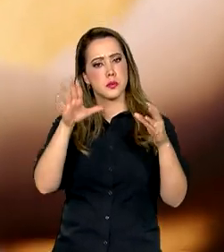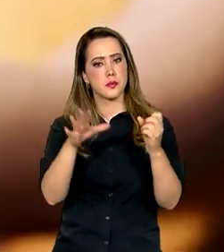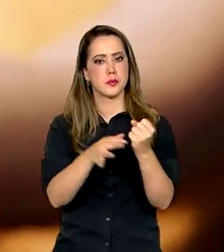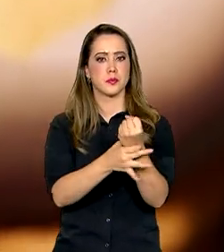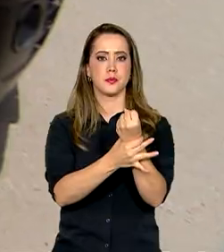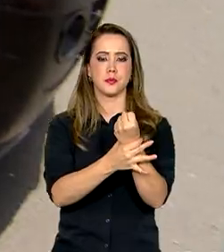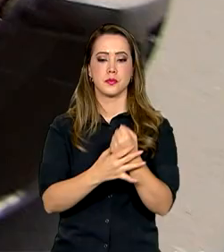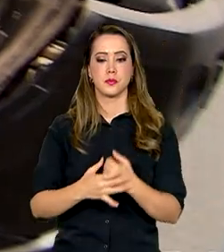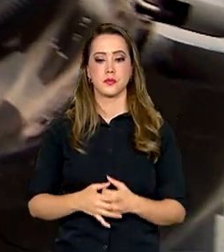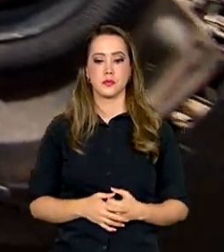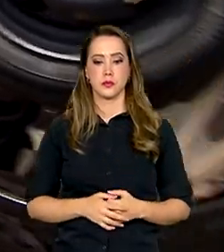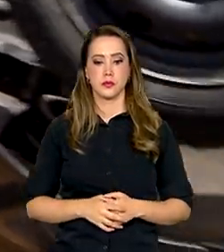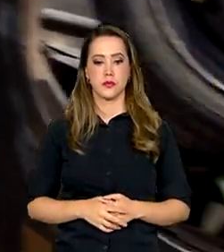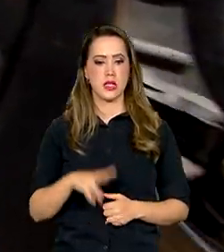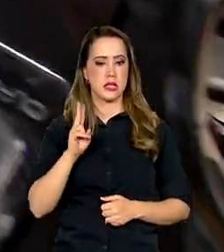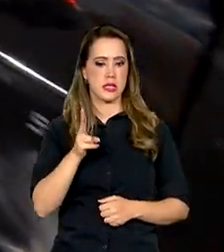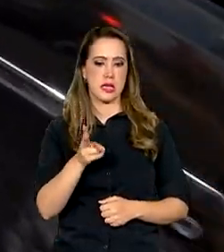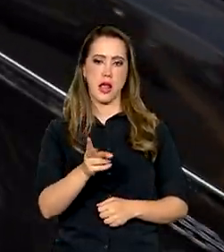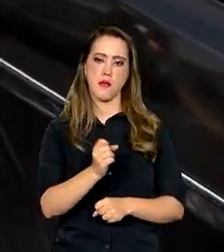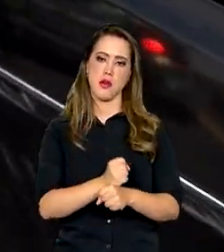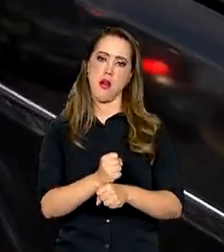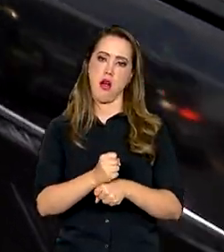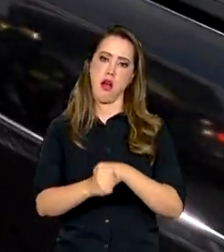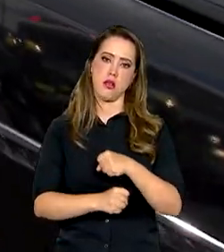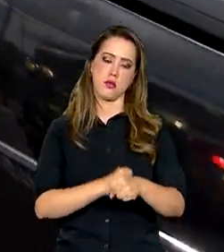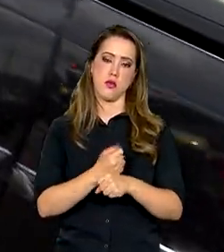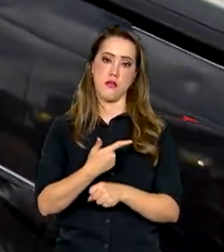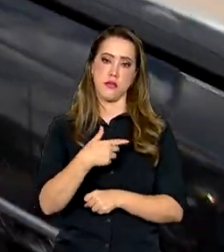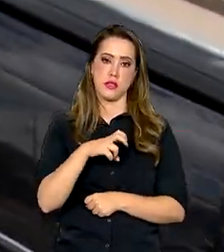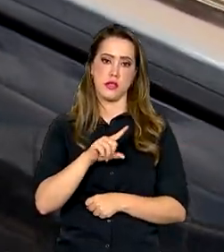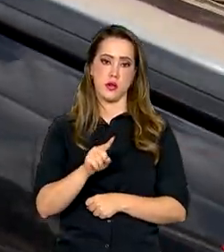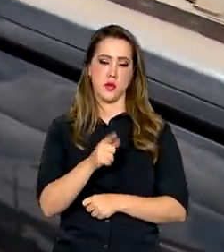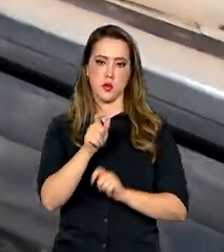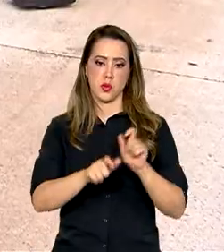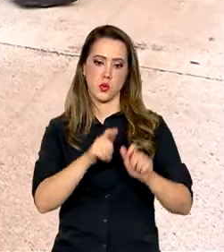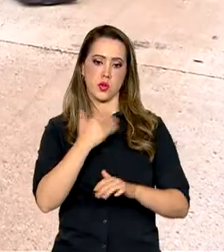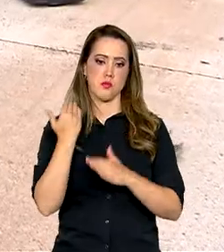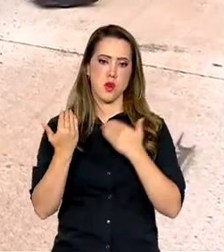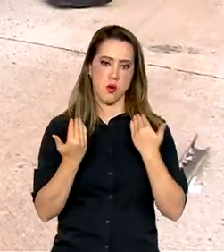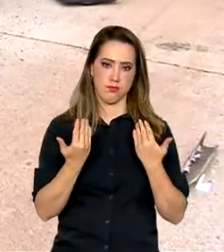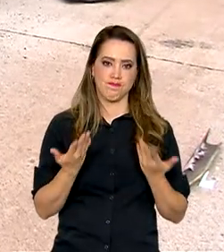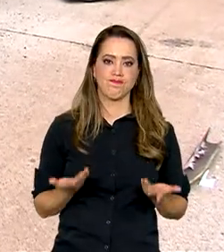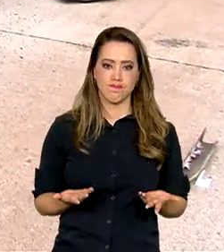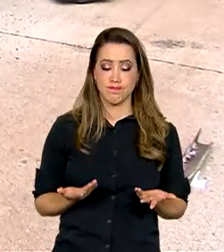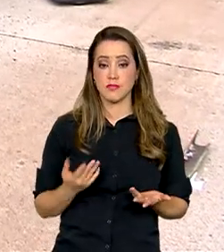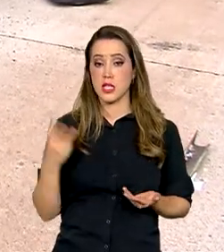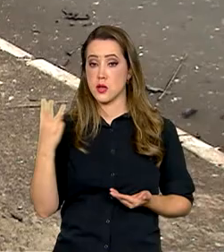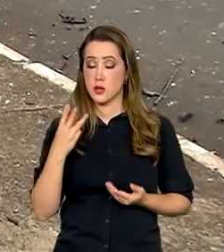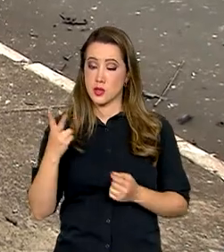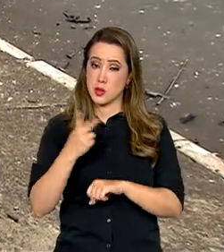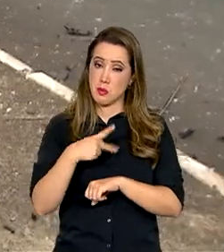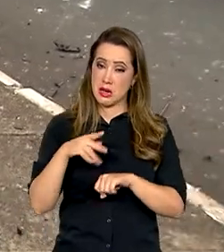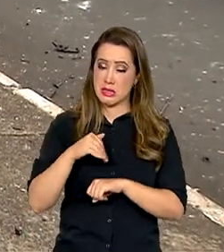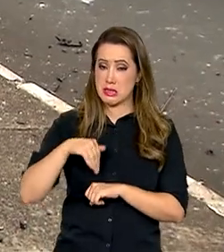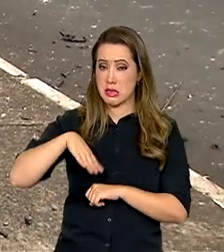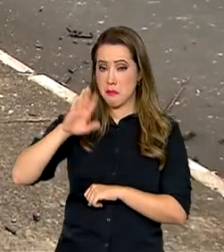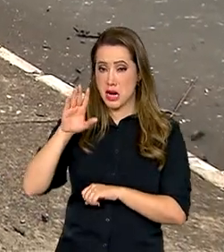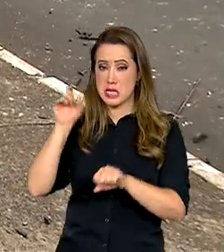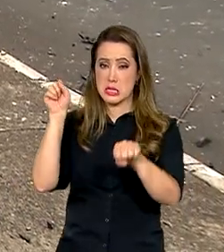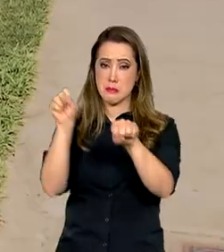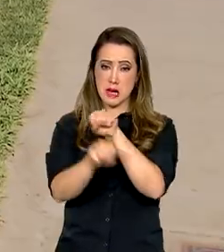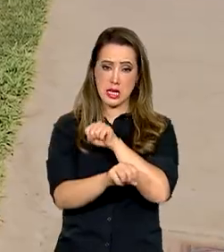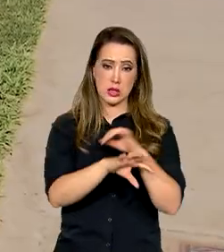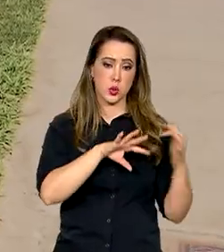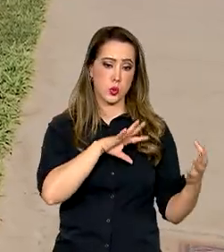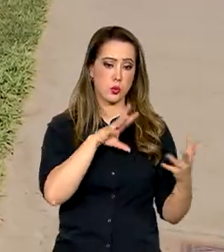seguro. Por ano, 25 mil pessoas morrem no trânsito do Brasil e é o terceiro país que mais mata